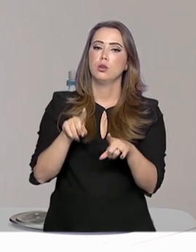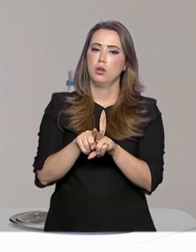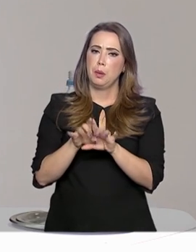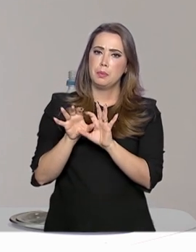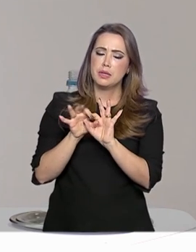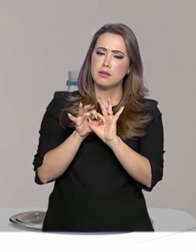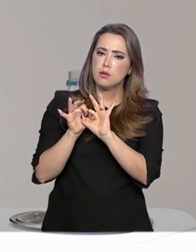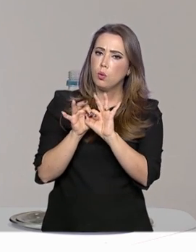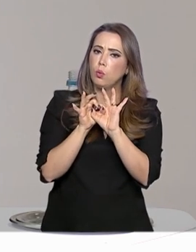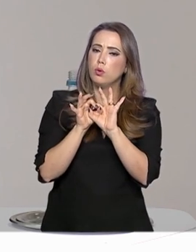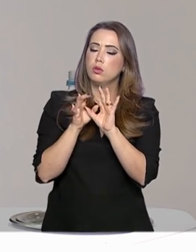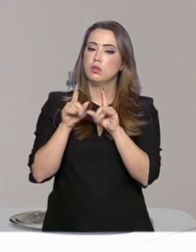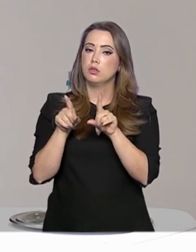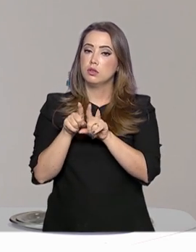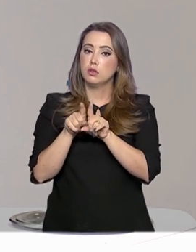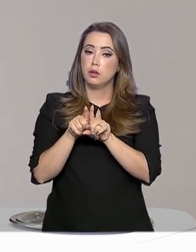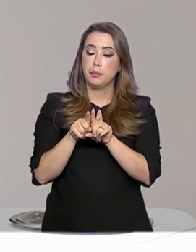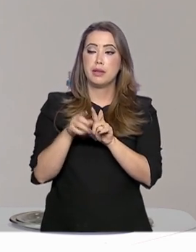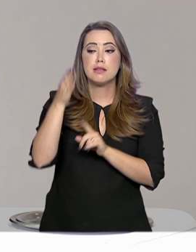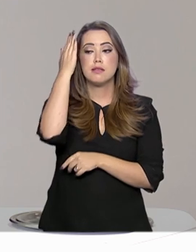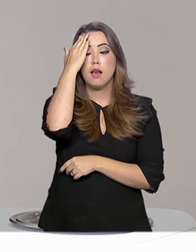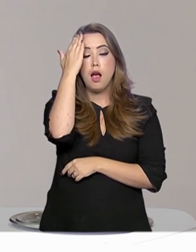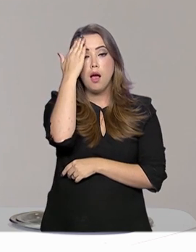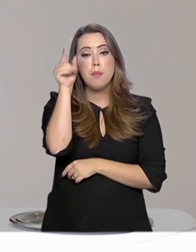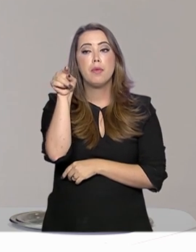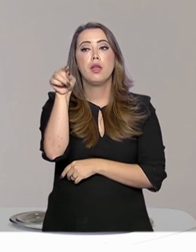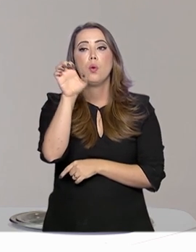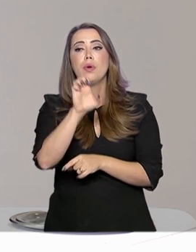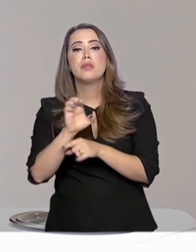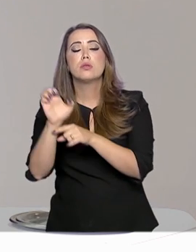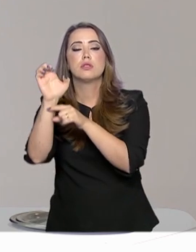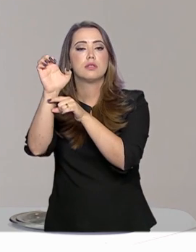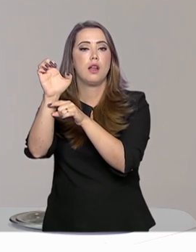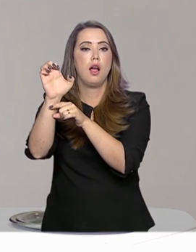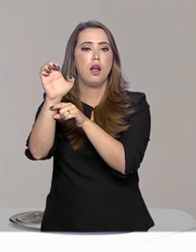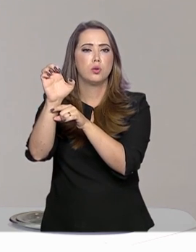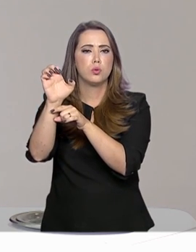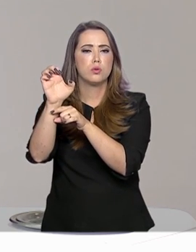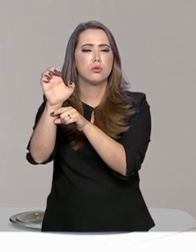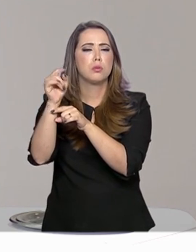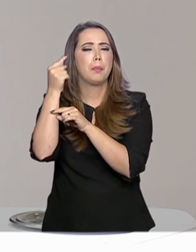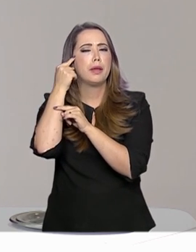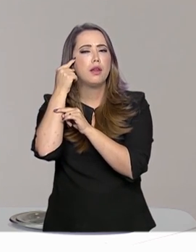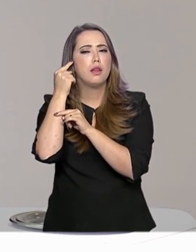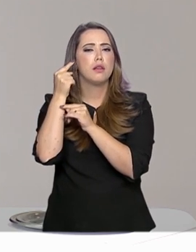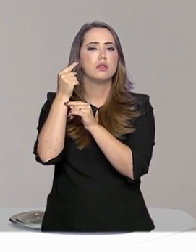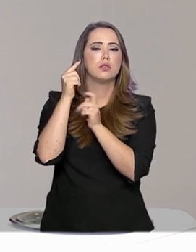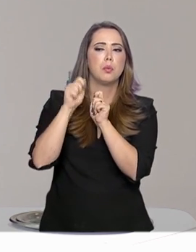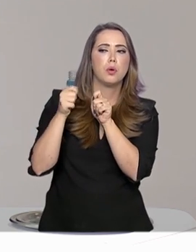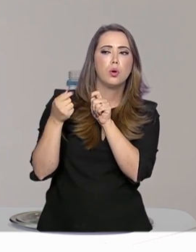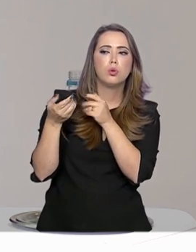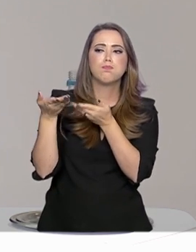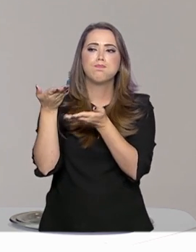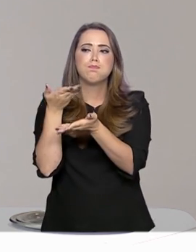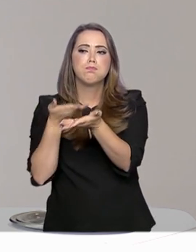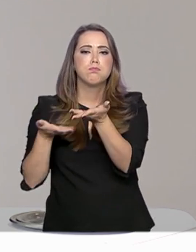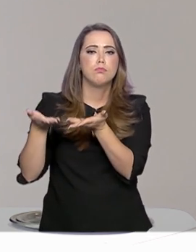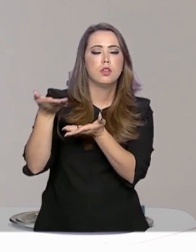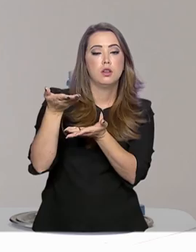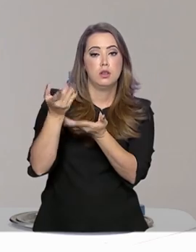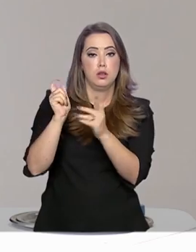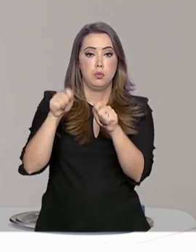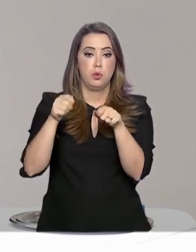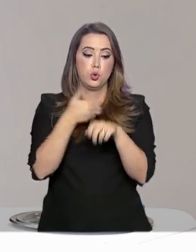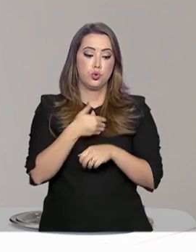essas políticas, é exatamente ouvir os estados, de modo que haja aquelas pontos de interseção onde